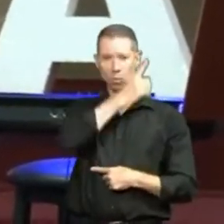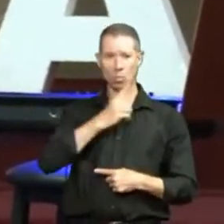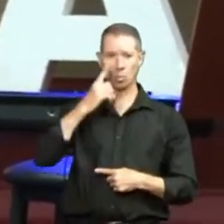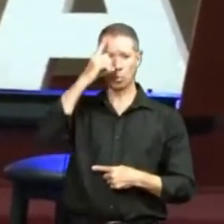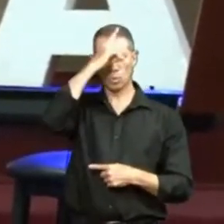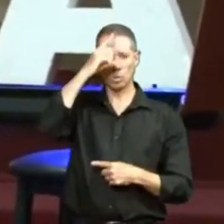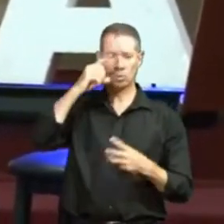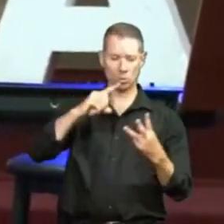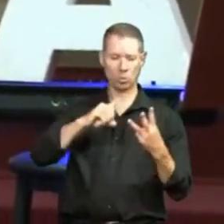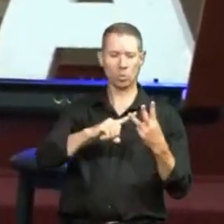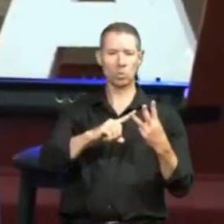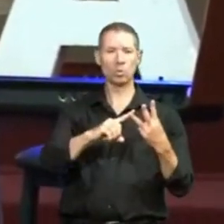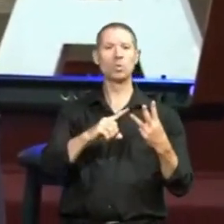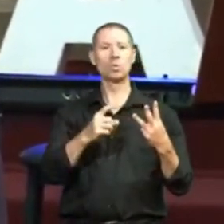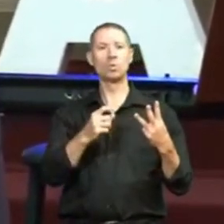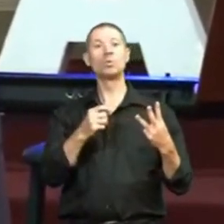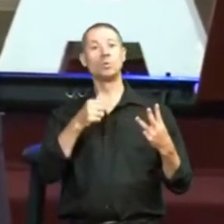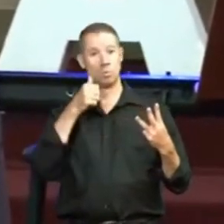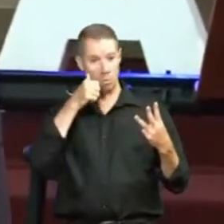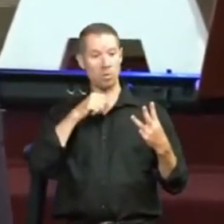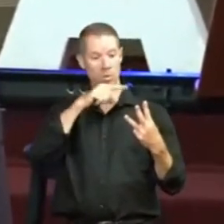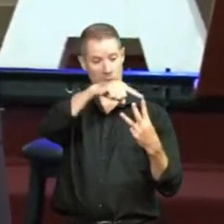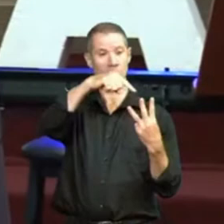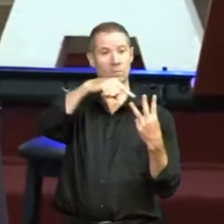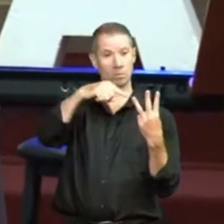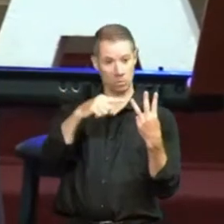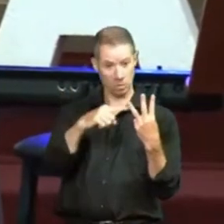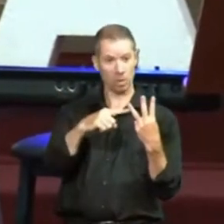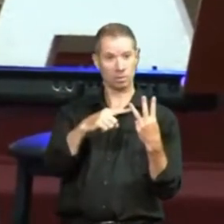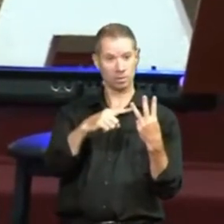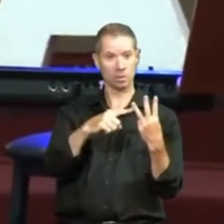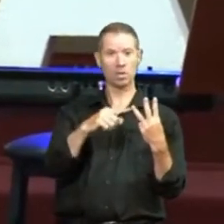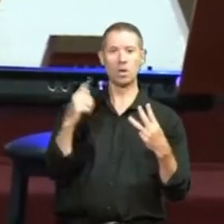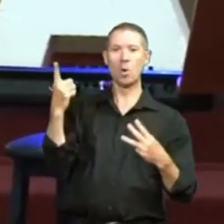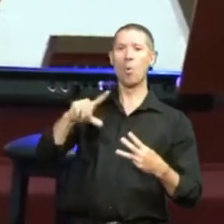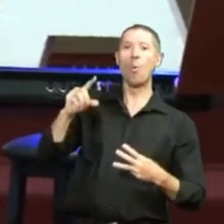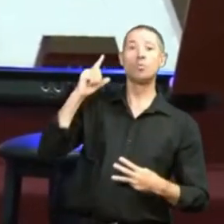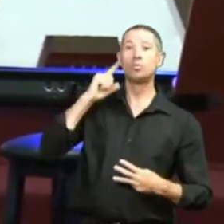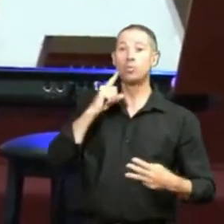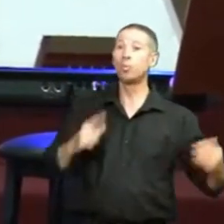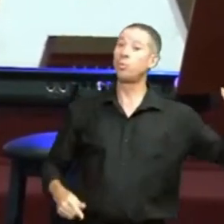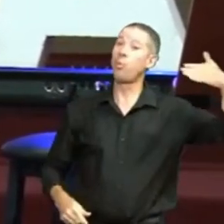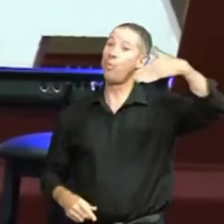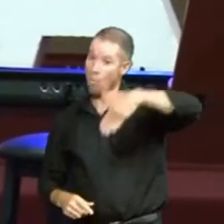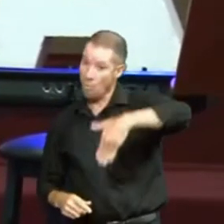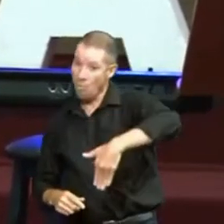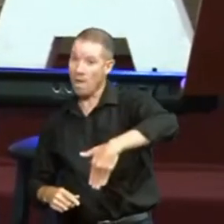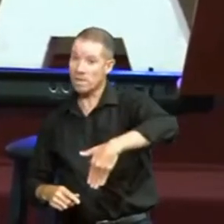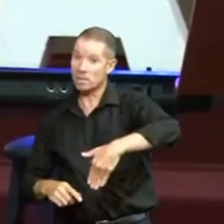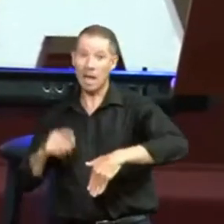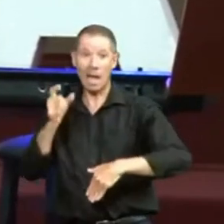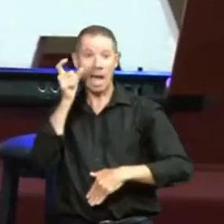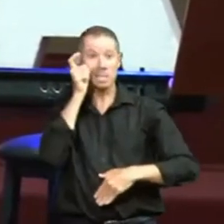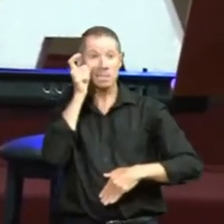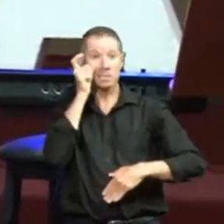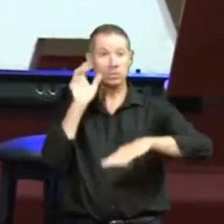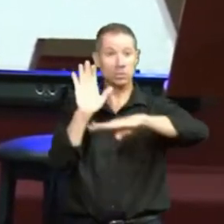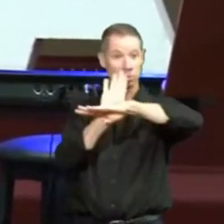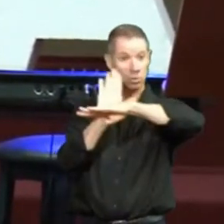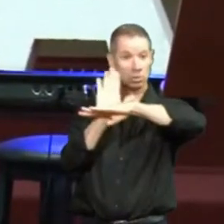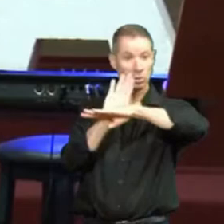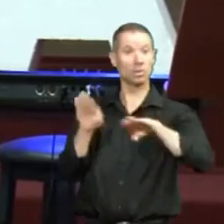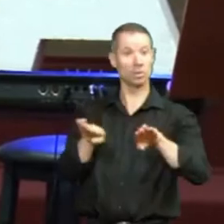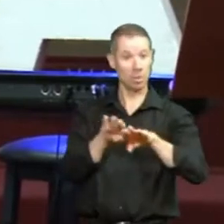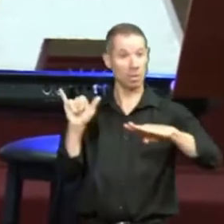mulheres. Isso tem sido grande bênção não só para os surdos que vêm até aqui, mas nós temos surdos que assistem a gente de